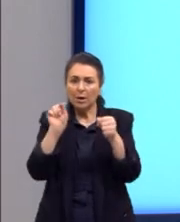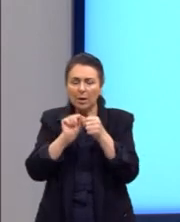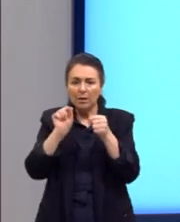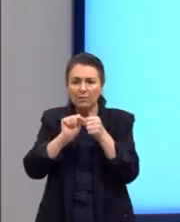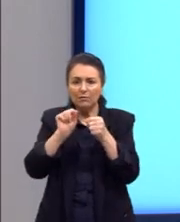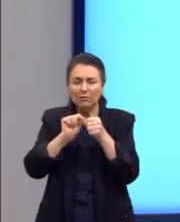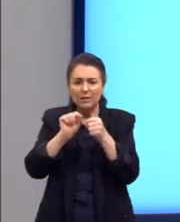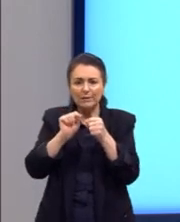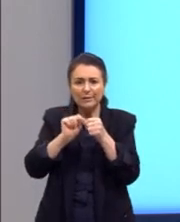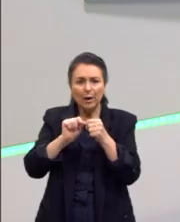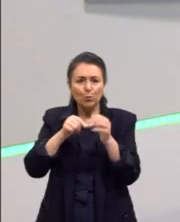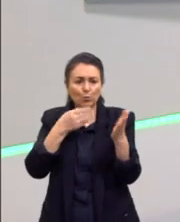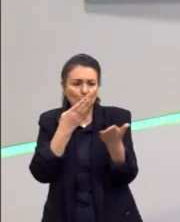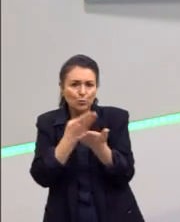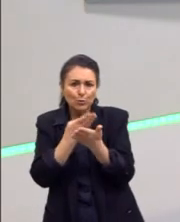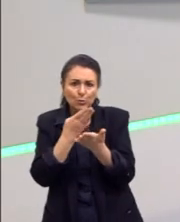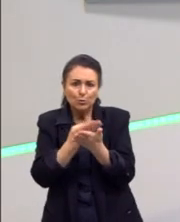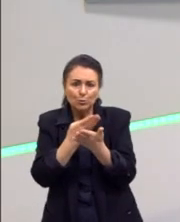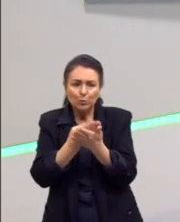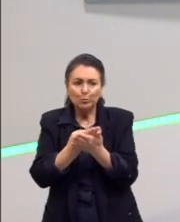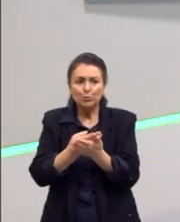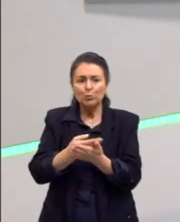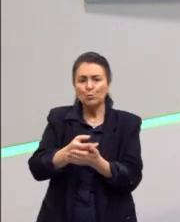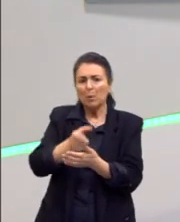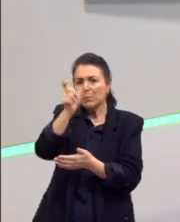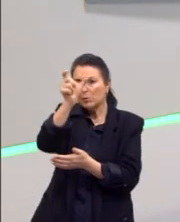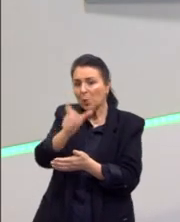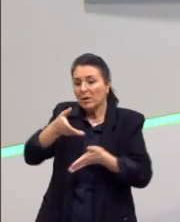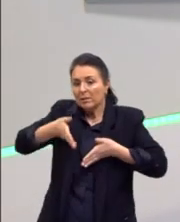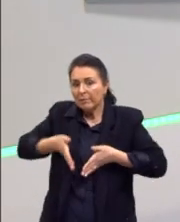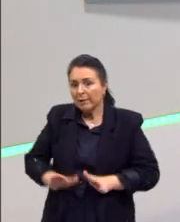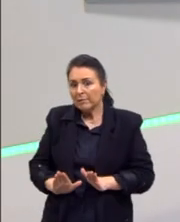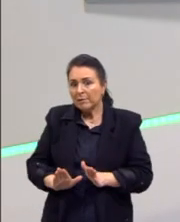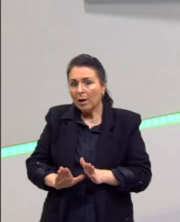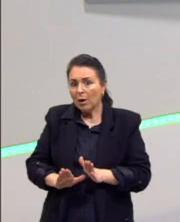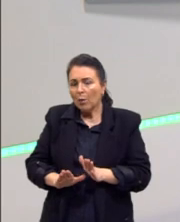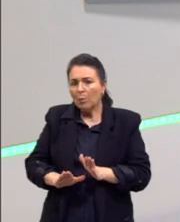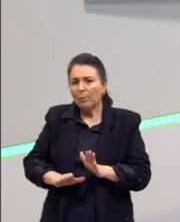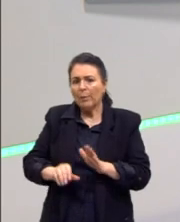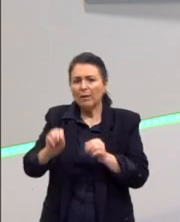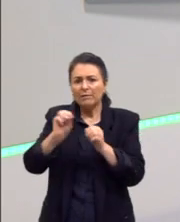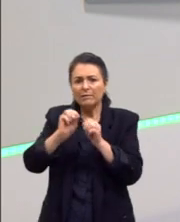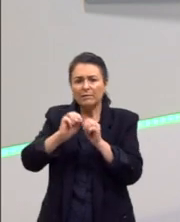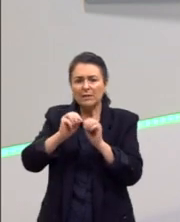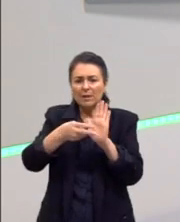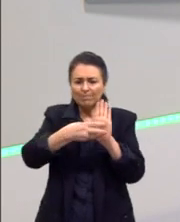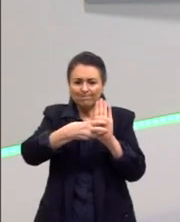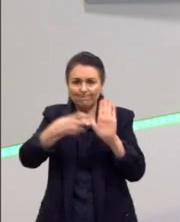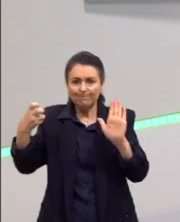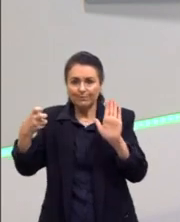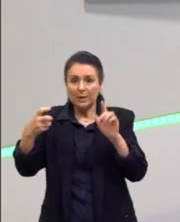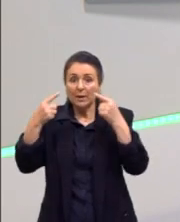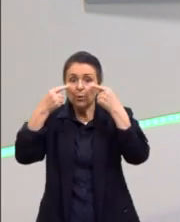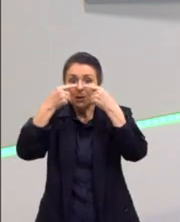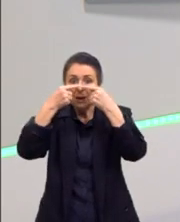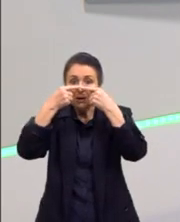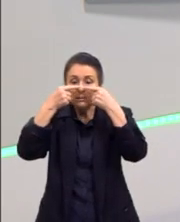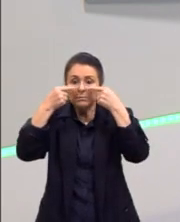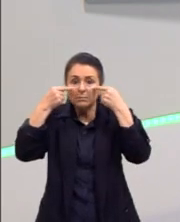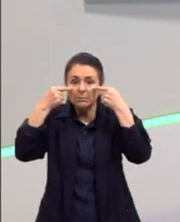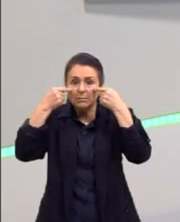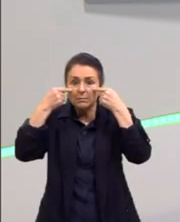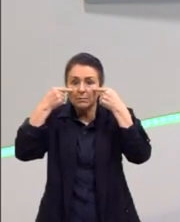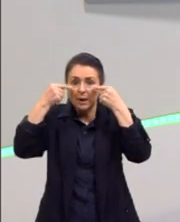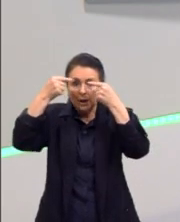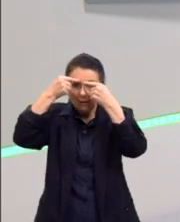condições físicas de um criminoso nato. De dizer, se você tem o nariz mais largo, se você tem a testa muito